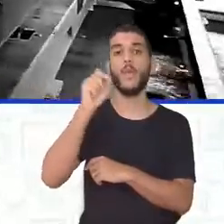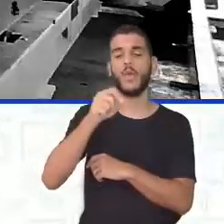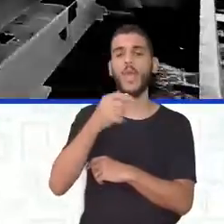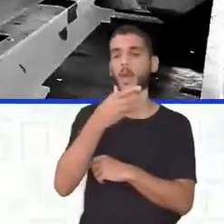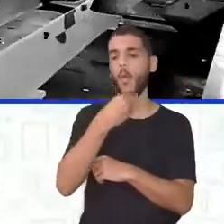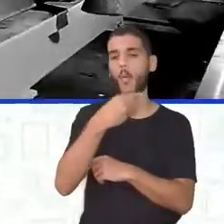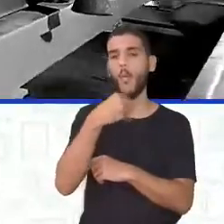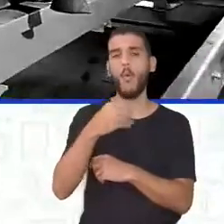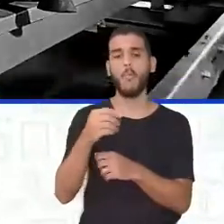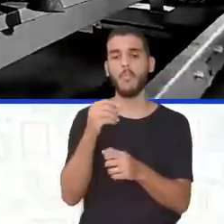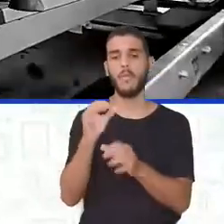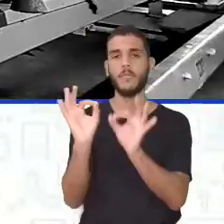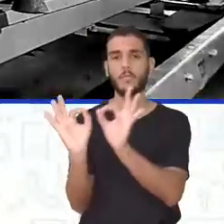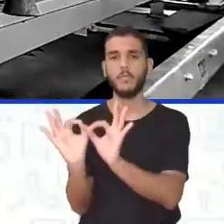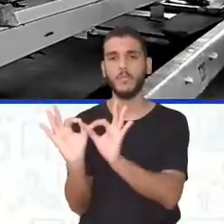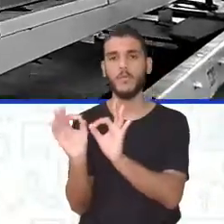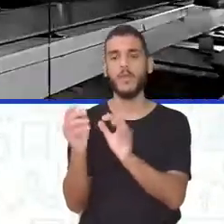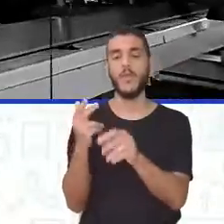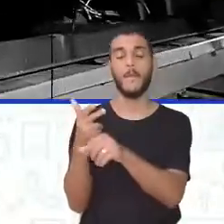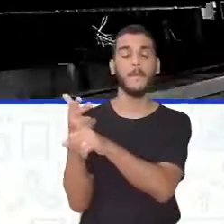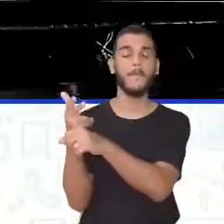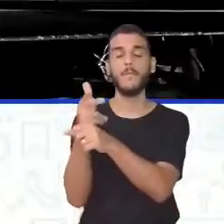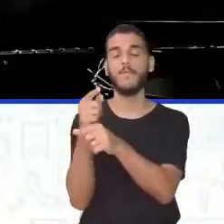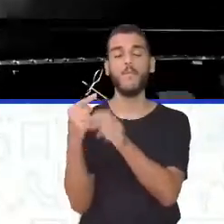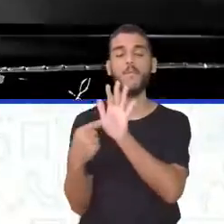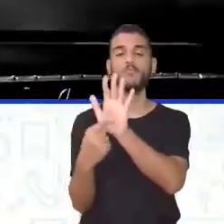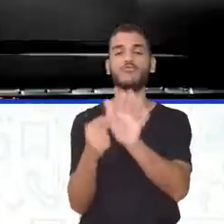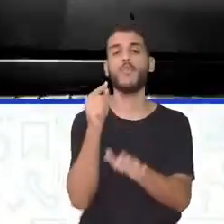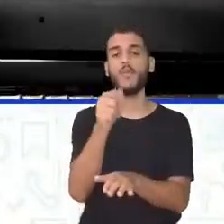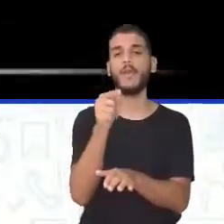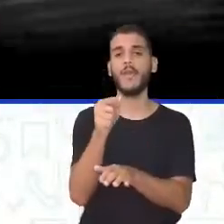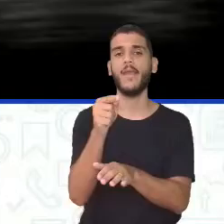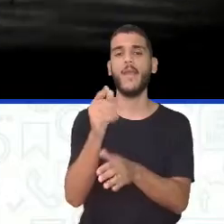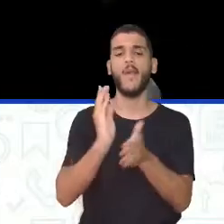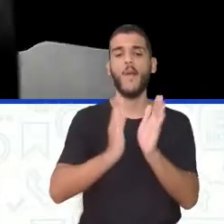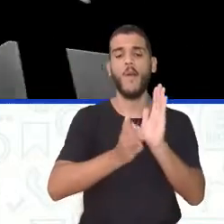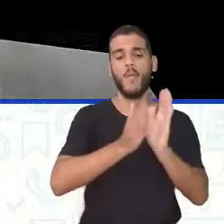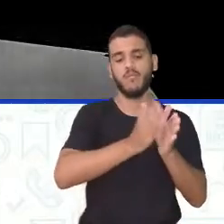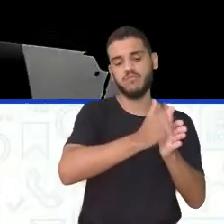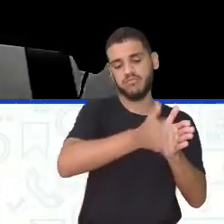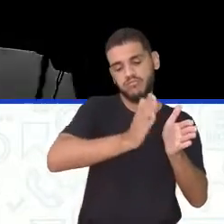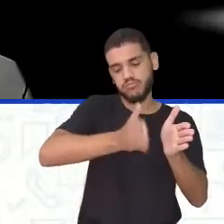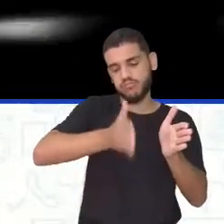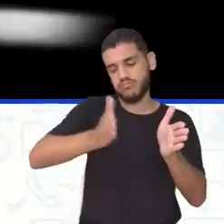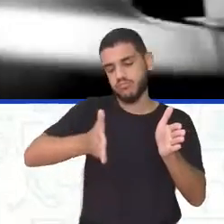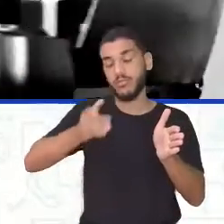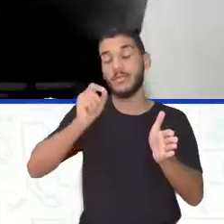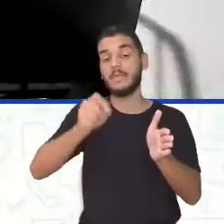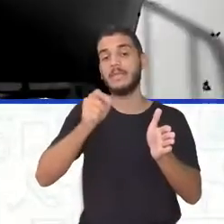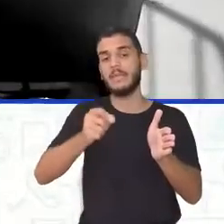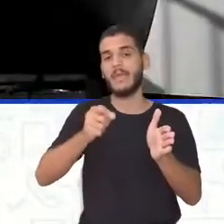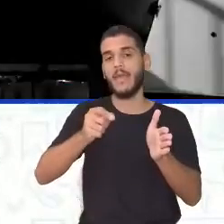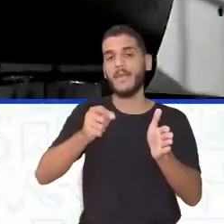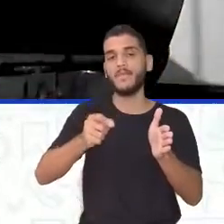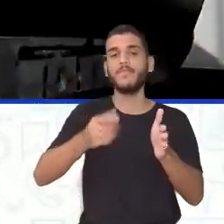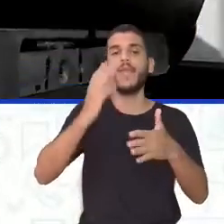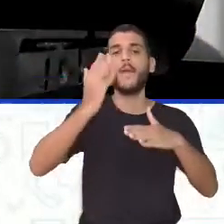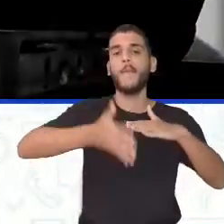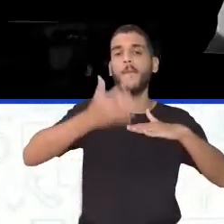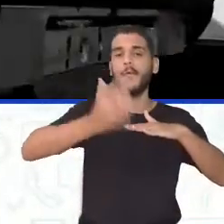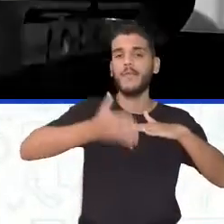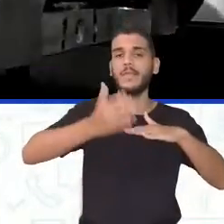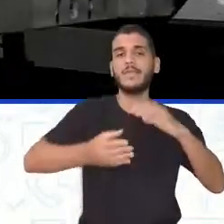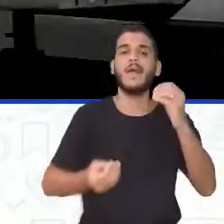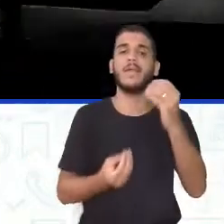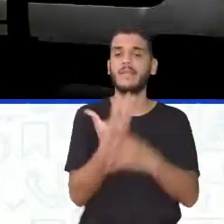Que, além de ter inserido, né? Maquinários, uma modernização, né? No